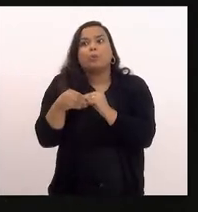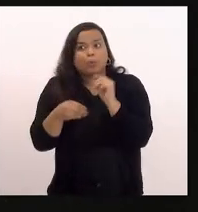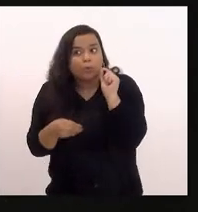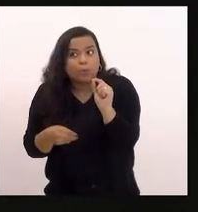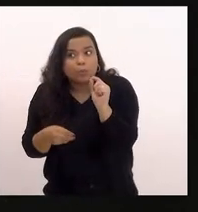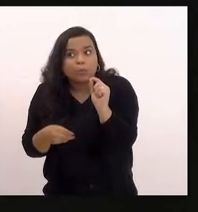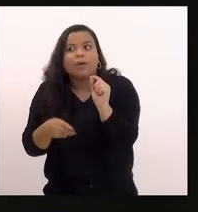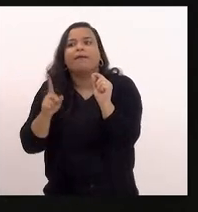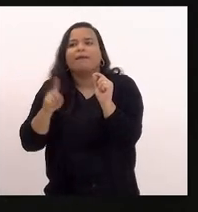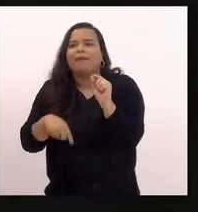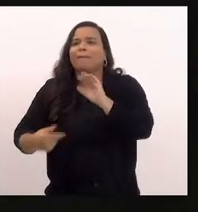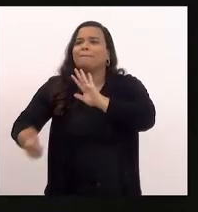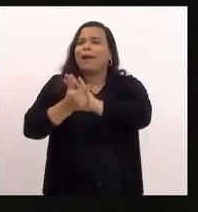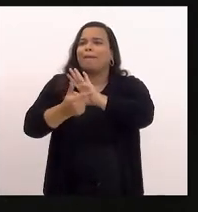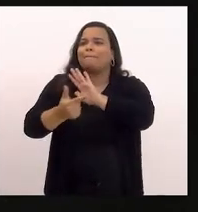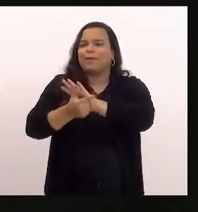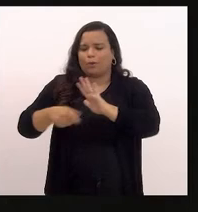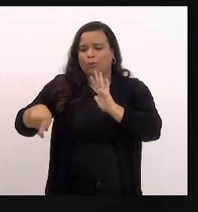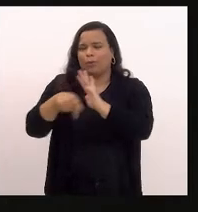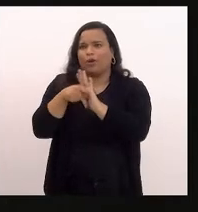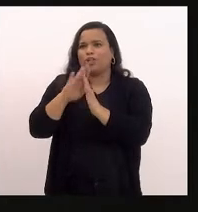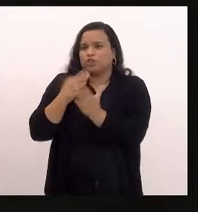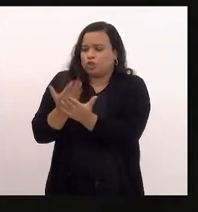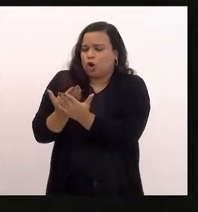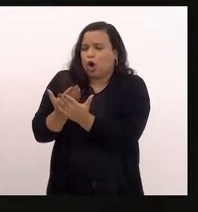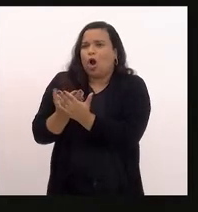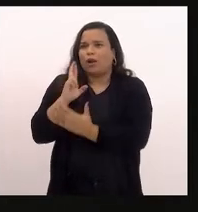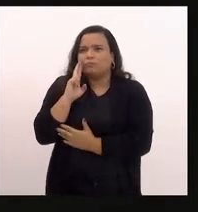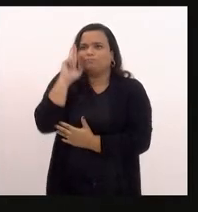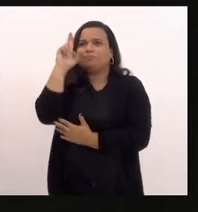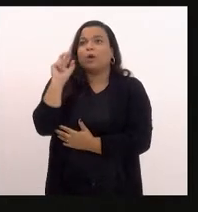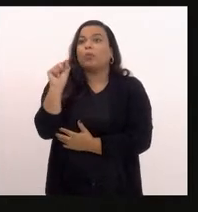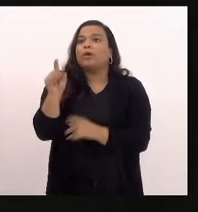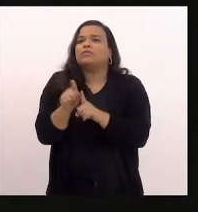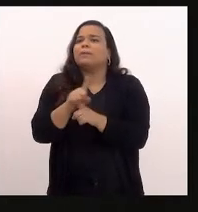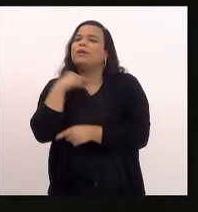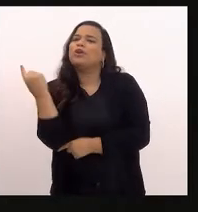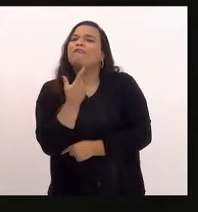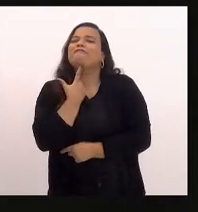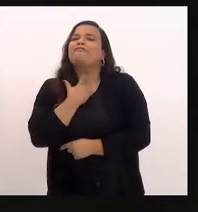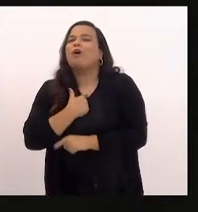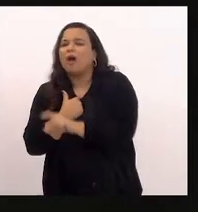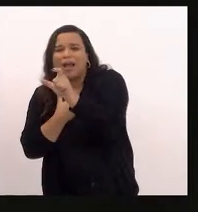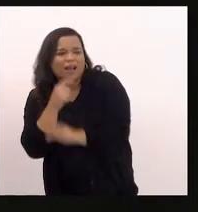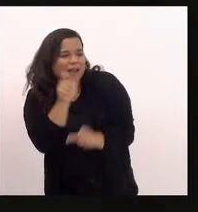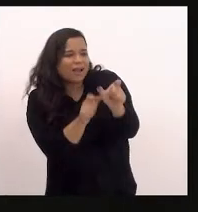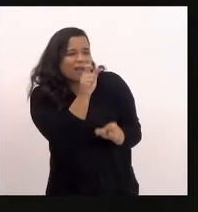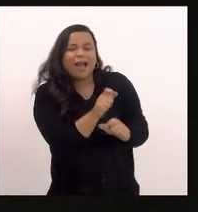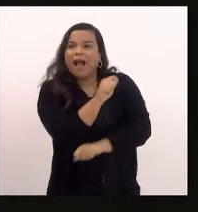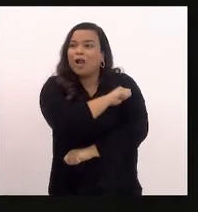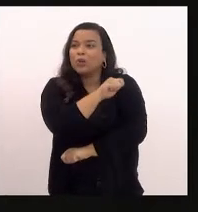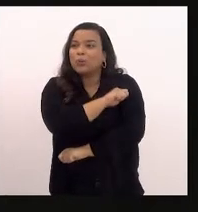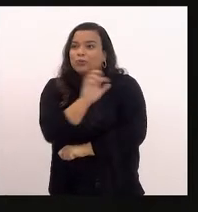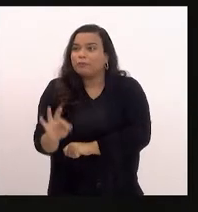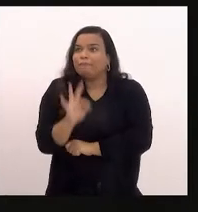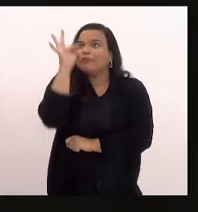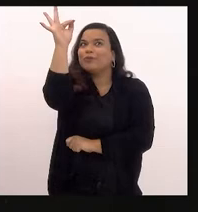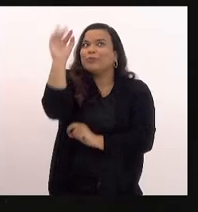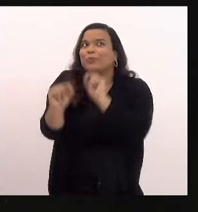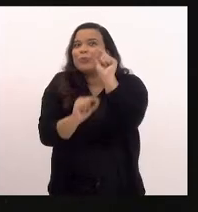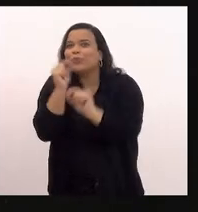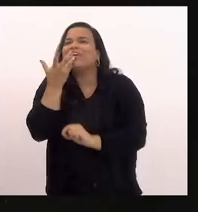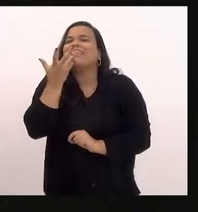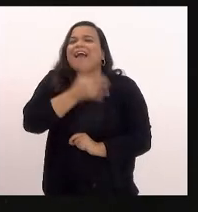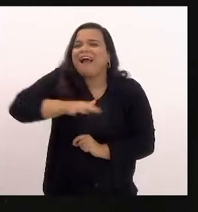qual é o papel da escola e o que desejamos para os nossos alunos qual é o futuro que desejamos para as nossas